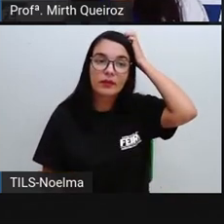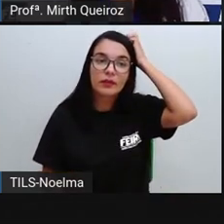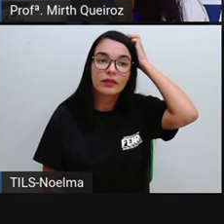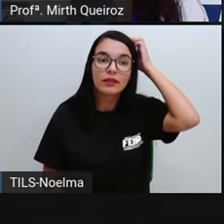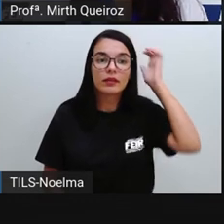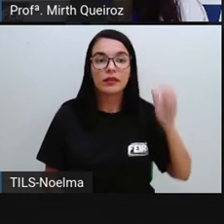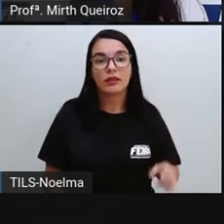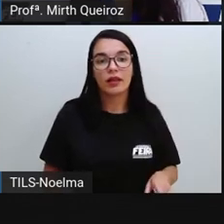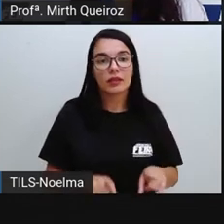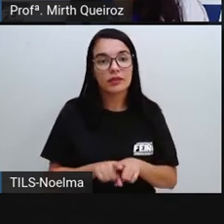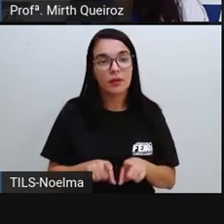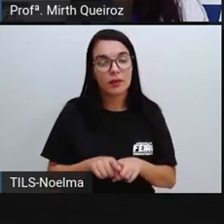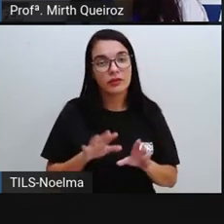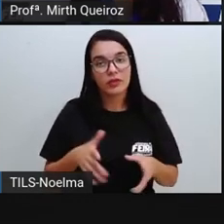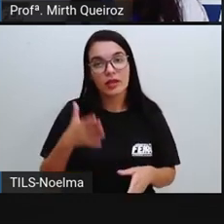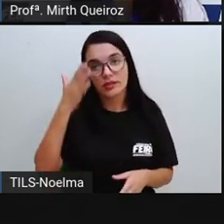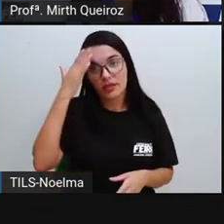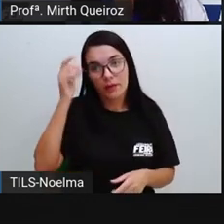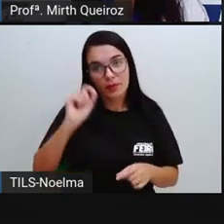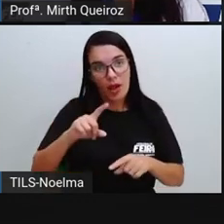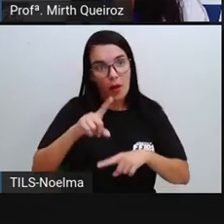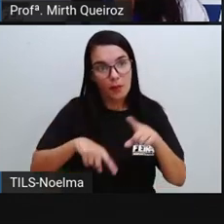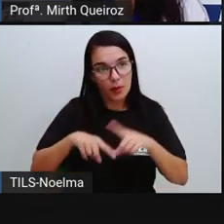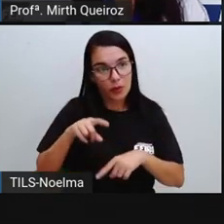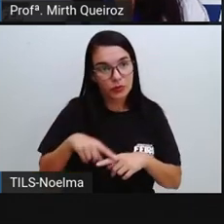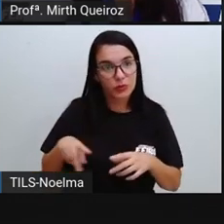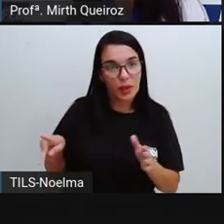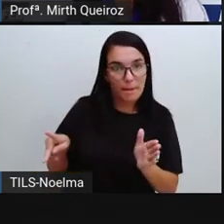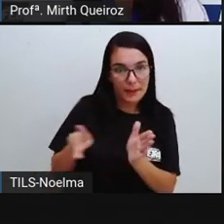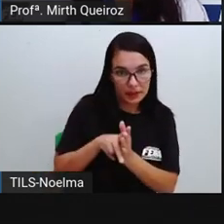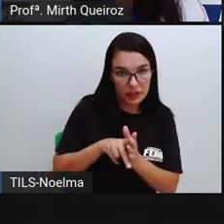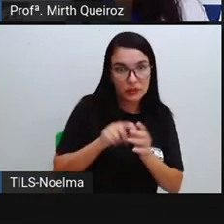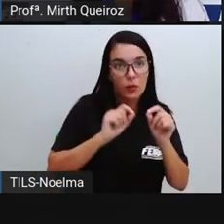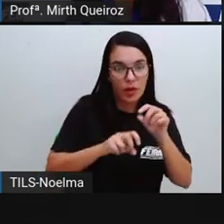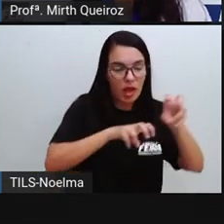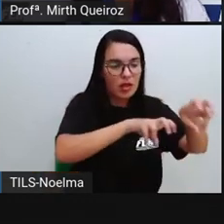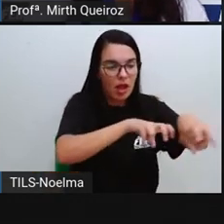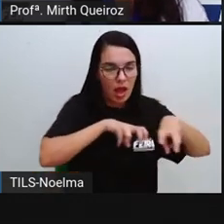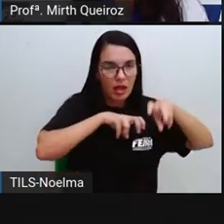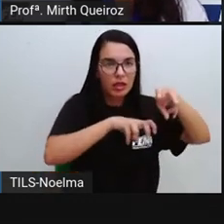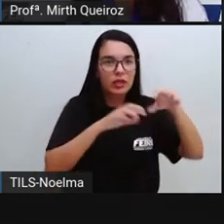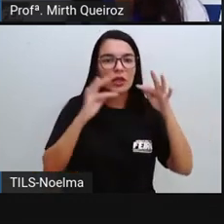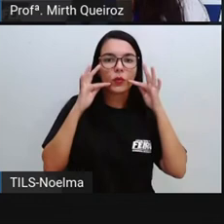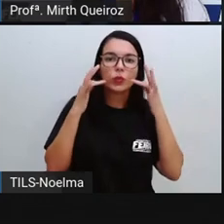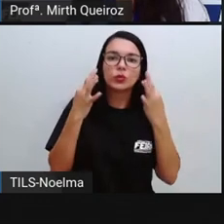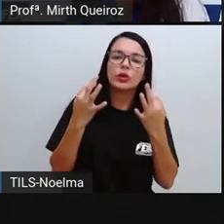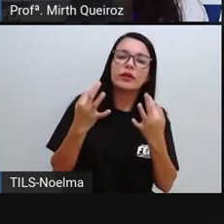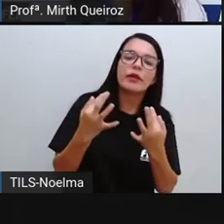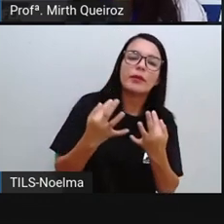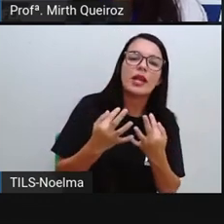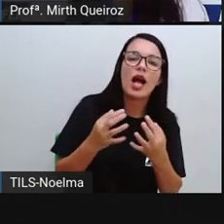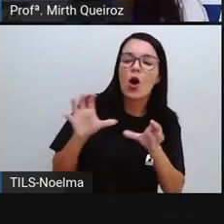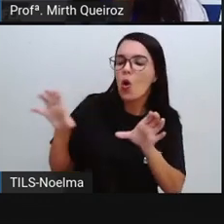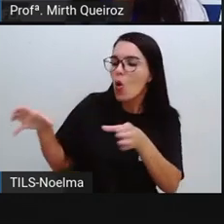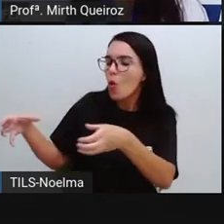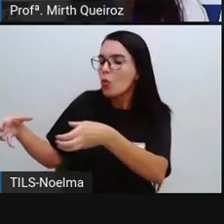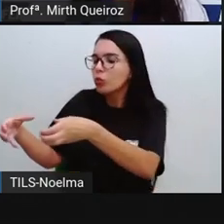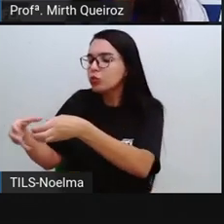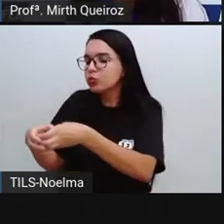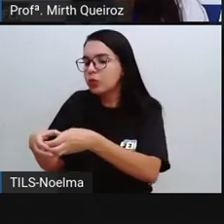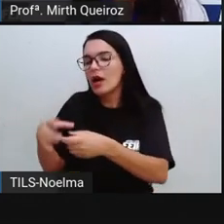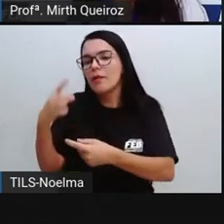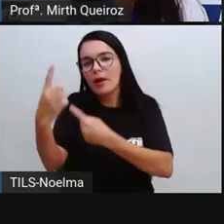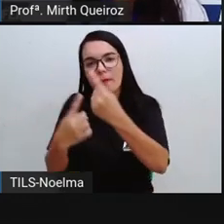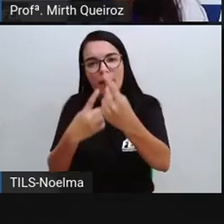E aí a gente sabe que esses produtos, eles são obtidos a partir da agricultura familiar, porém, se tem uma feira onde vai haver a